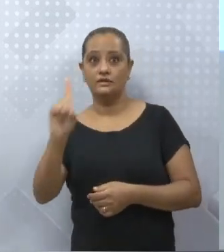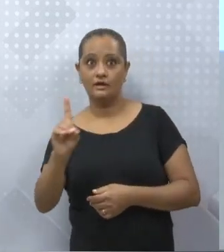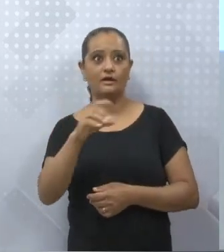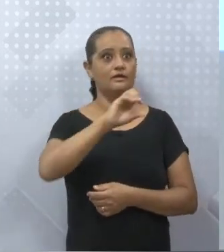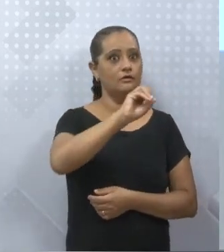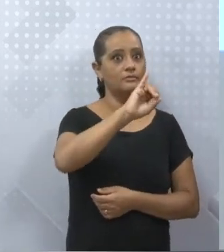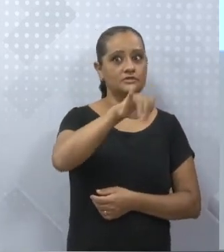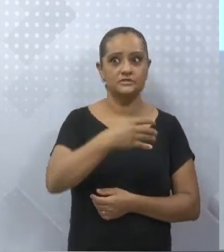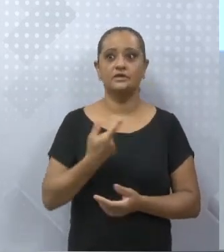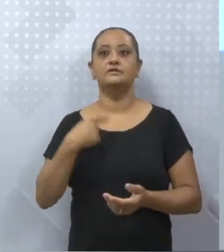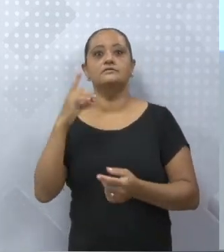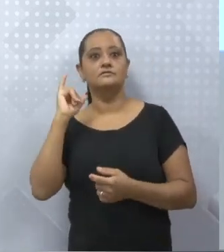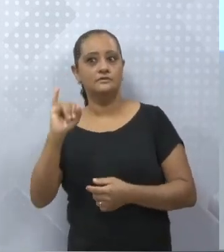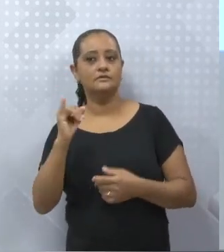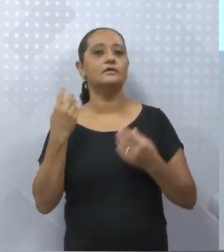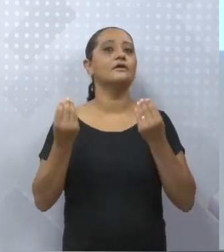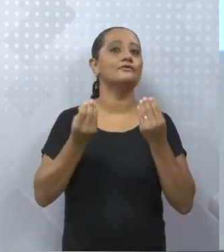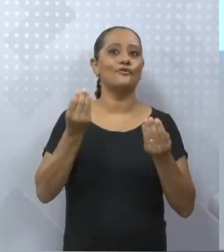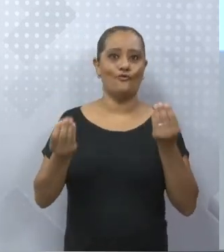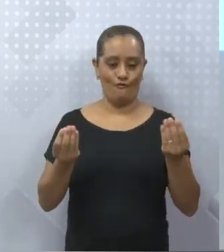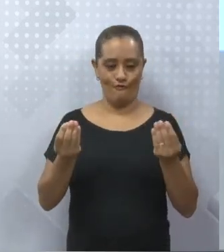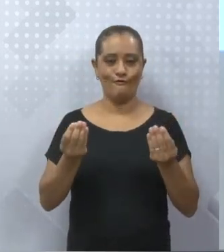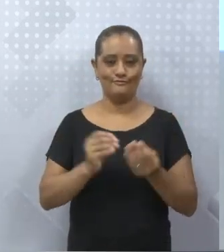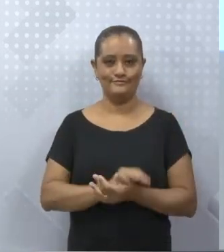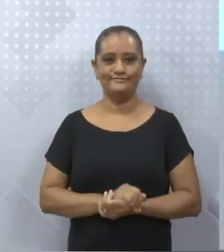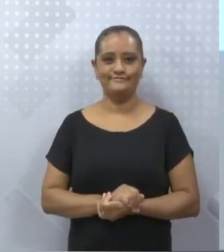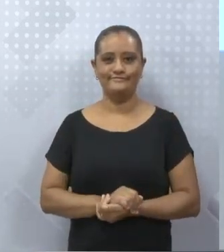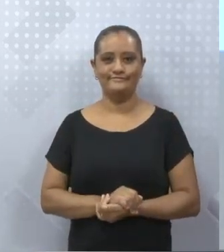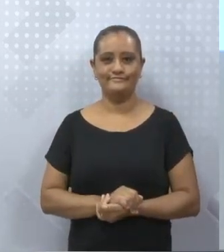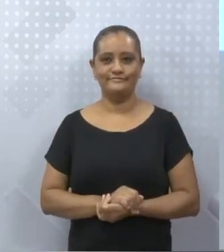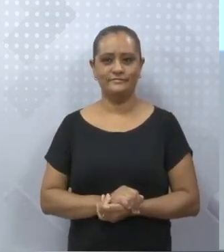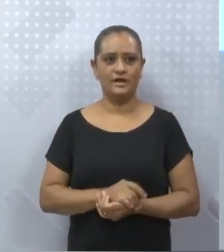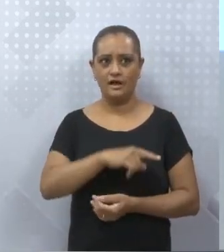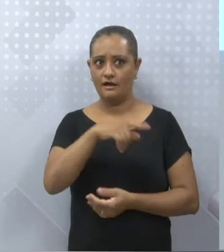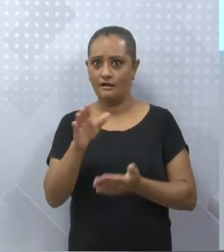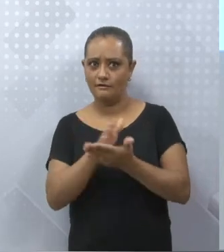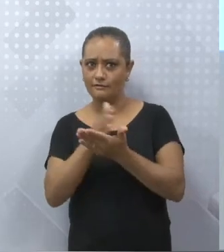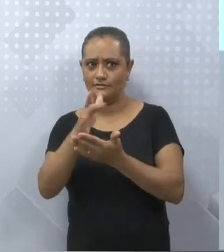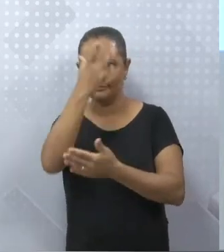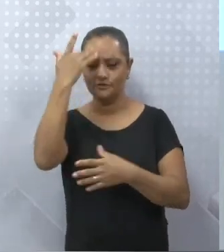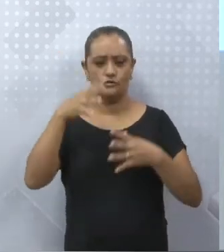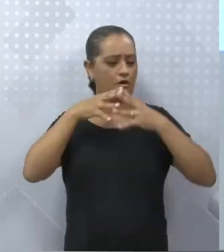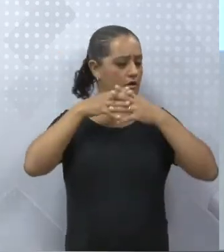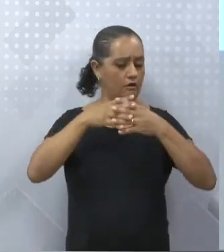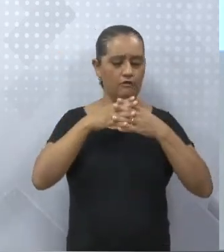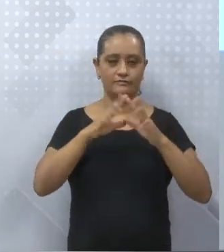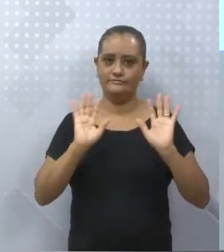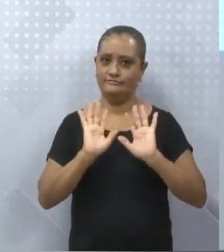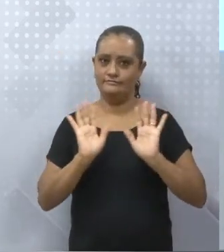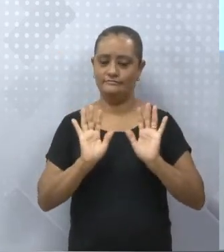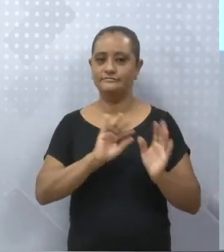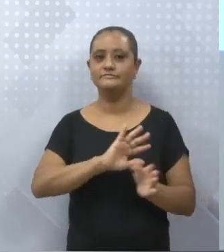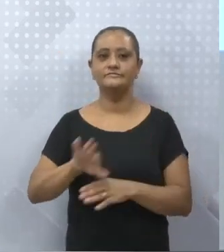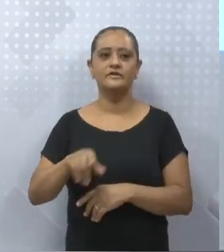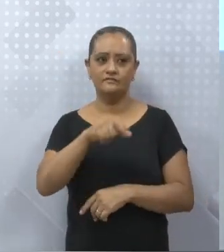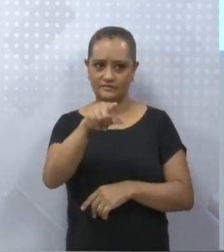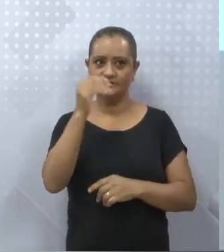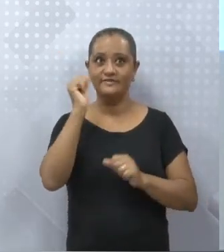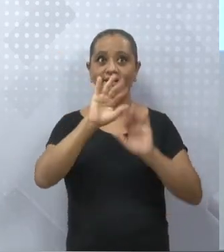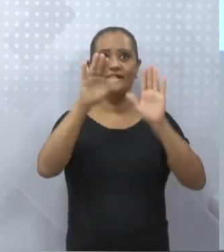Principalmente o objeto direto e o objeto indireto. Que as pessoas confundem muito. Mas você aí não vai confundir, claro.